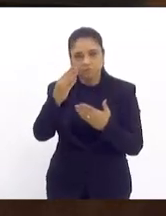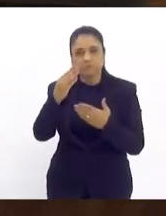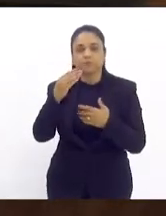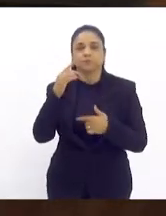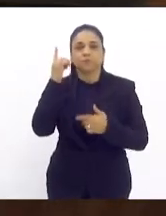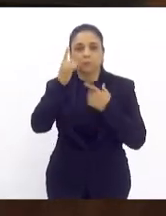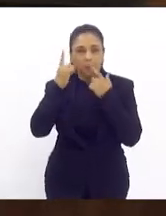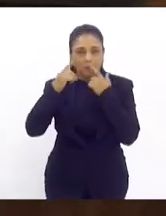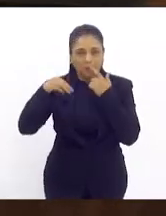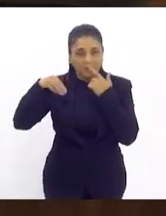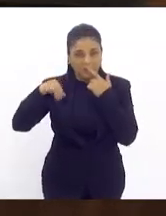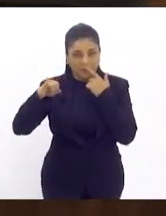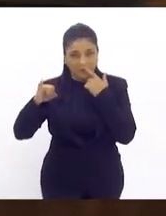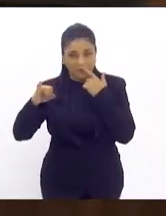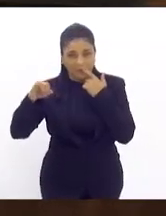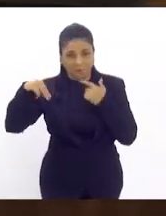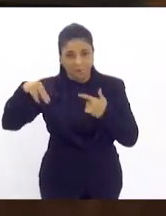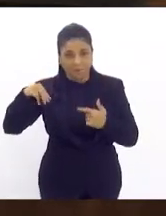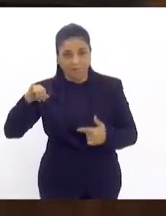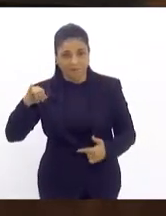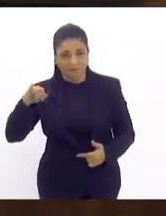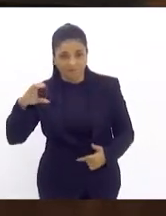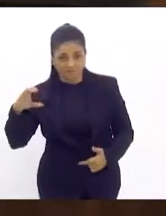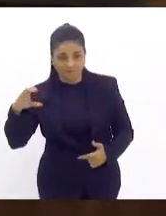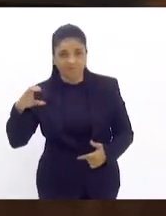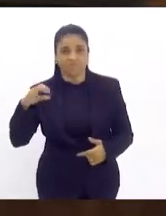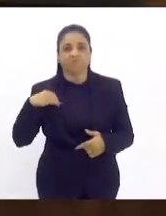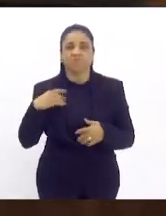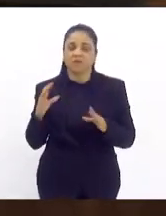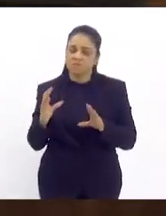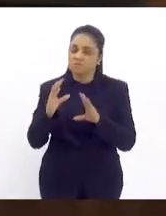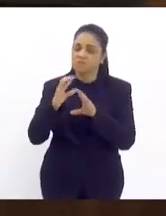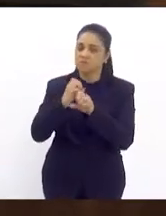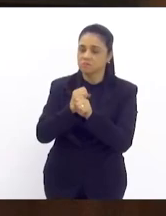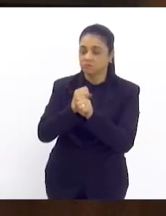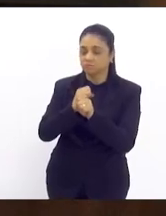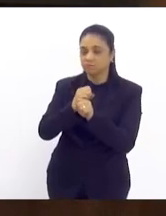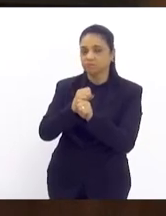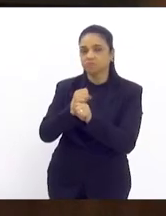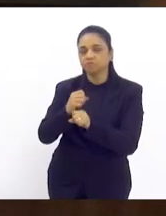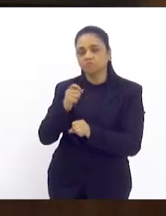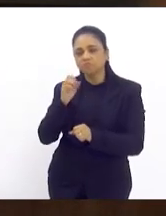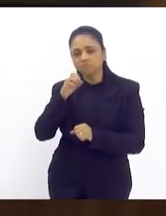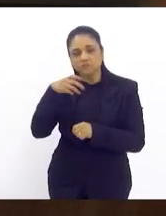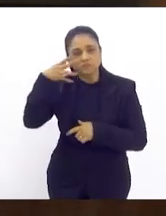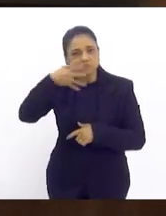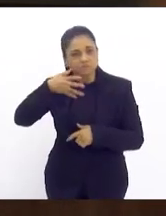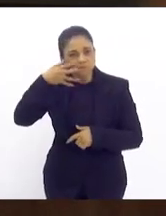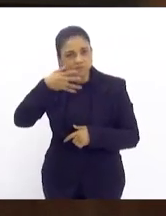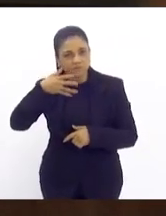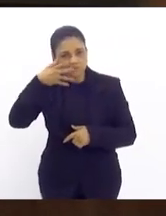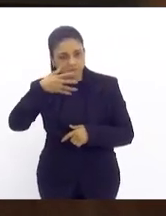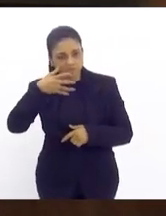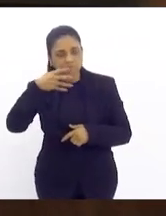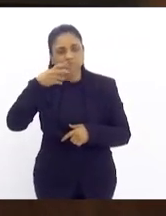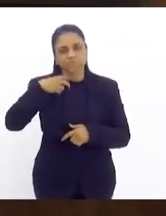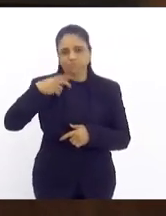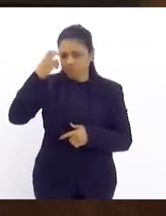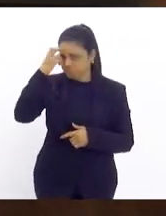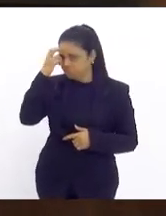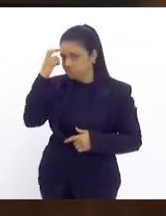Queria, Tia Ju, me somar às suas palavras sábias e combativas